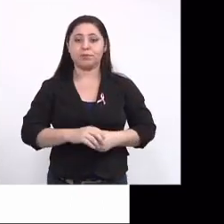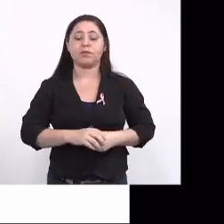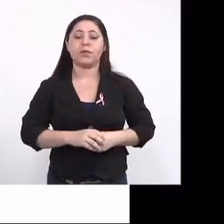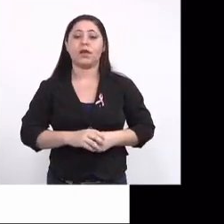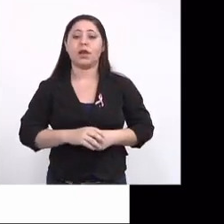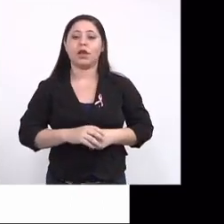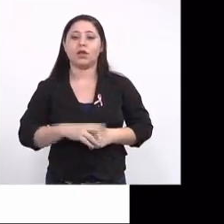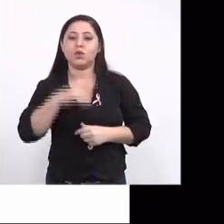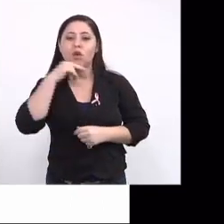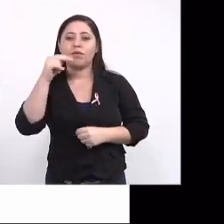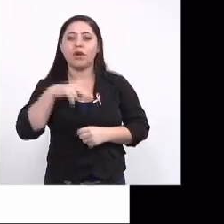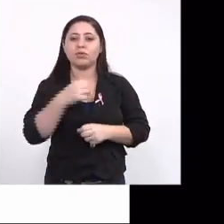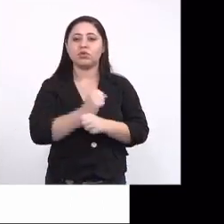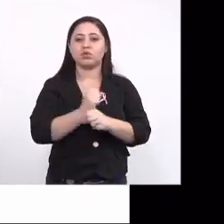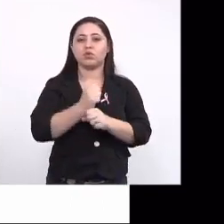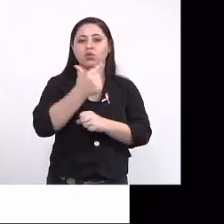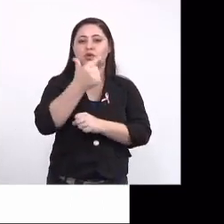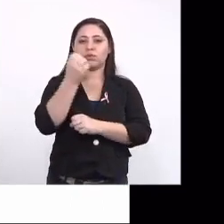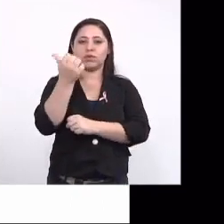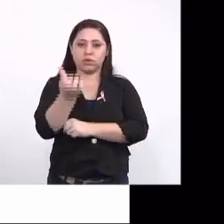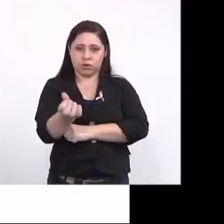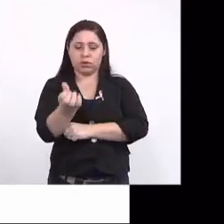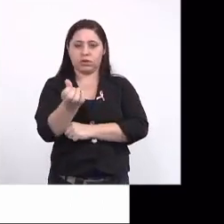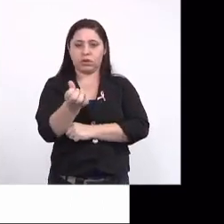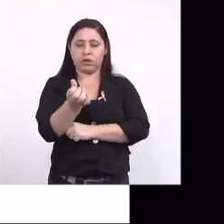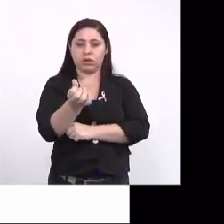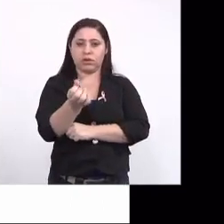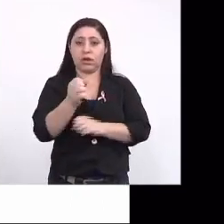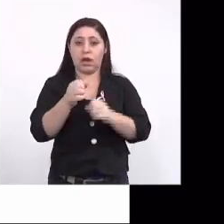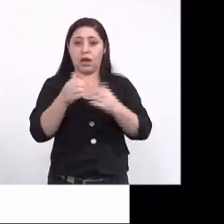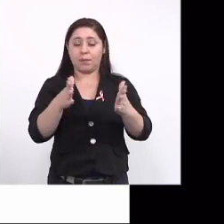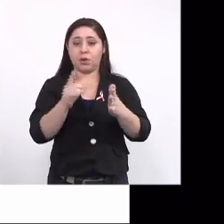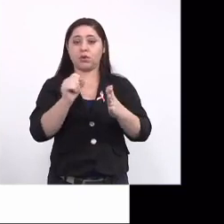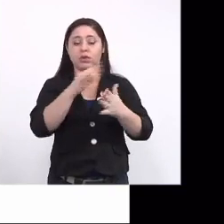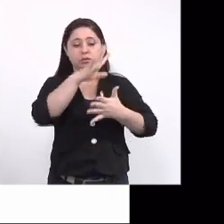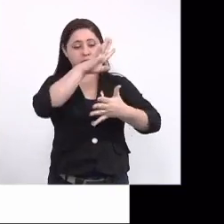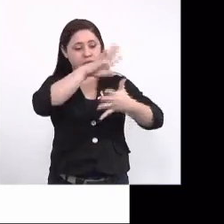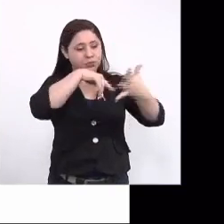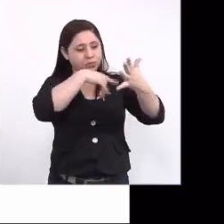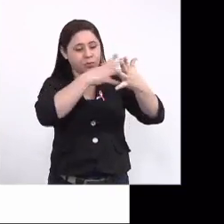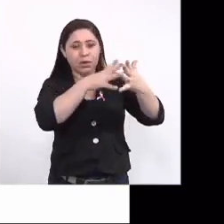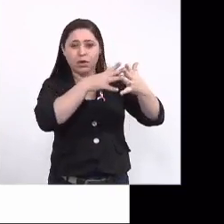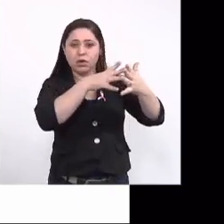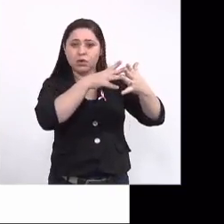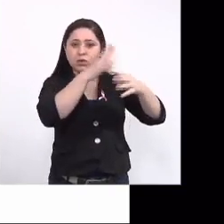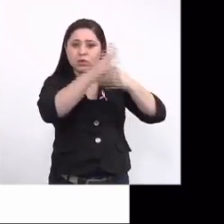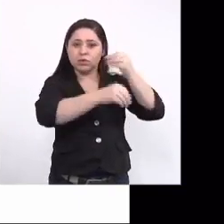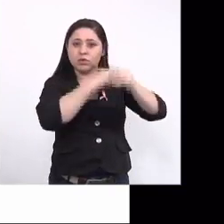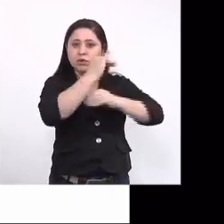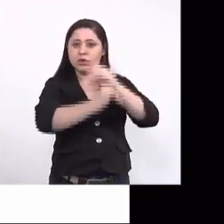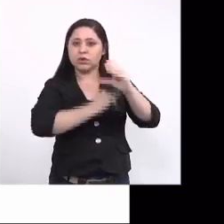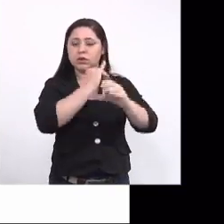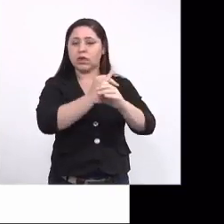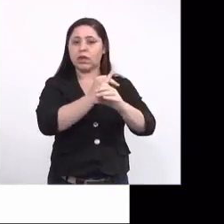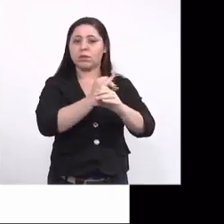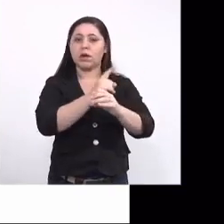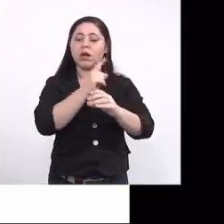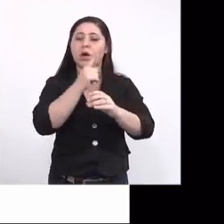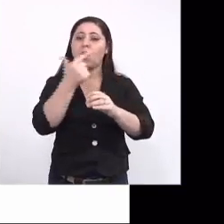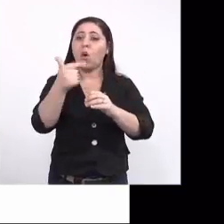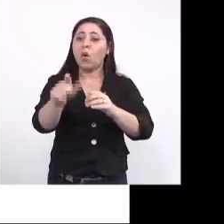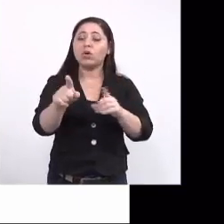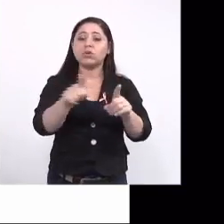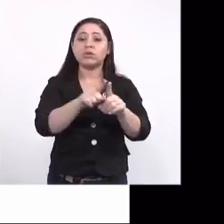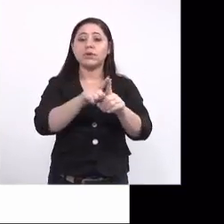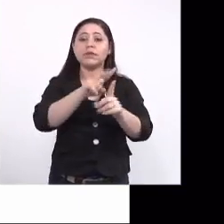Ministério da Saúde abriu para notificação no RESP microcefalia ou anomalia congênita causada por outras